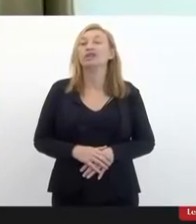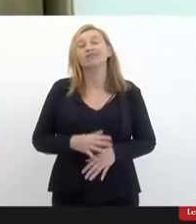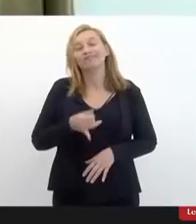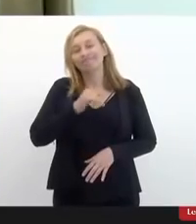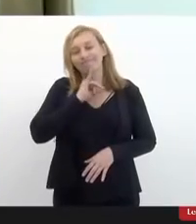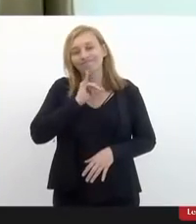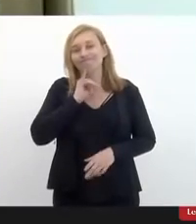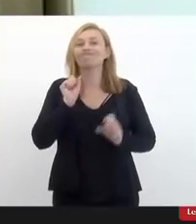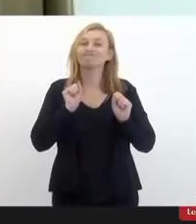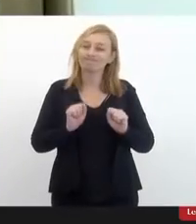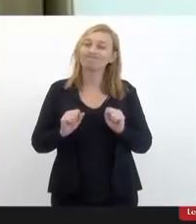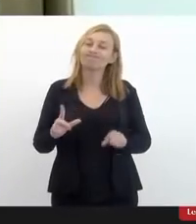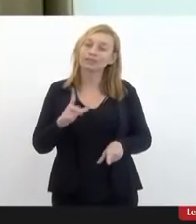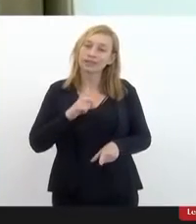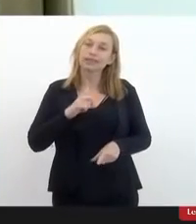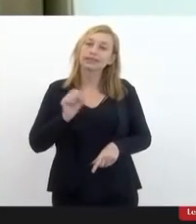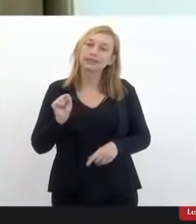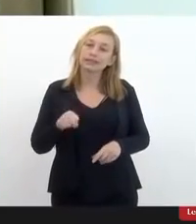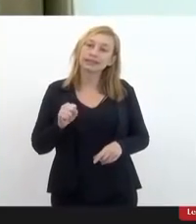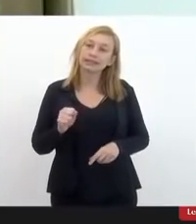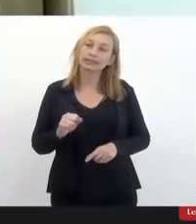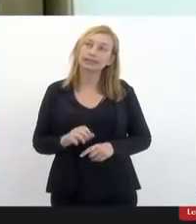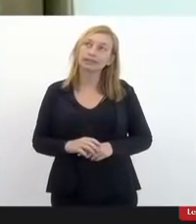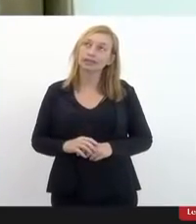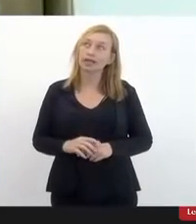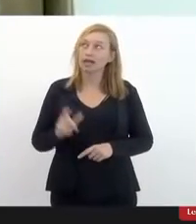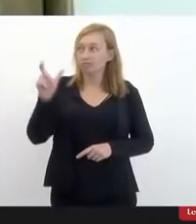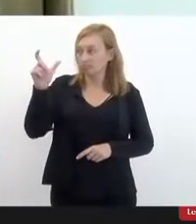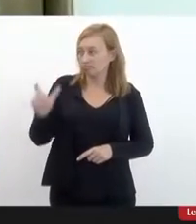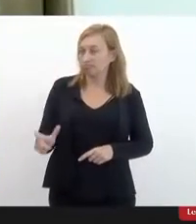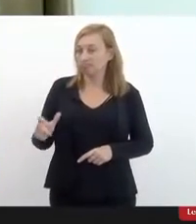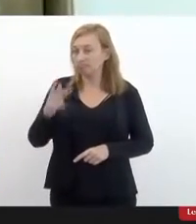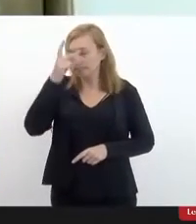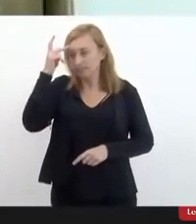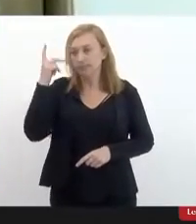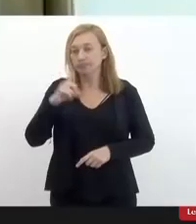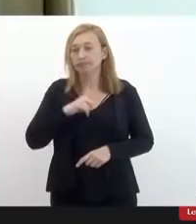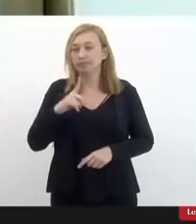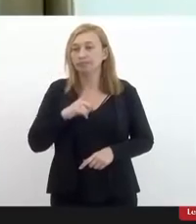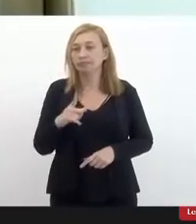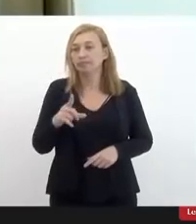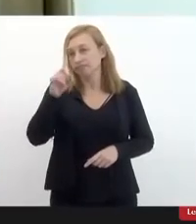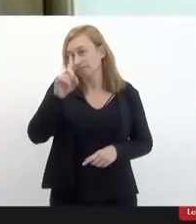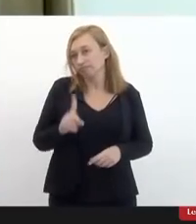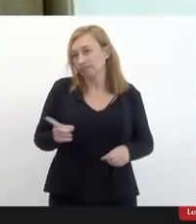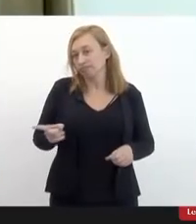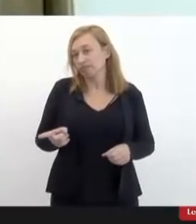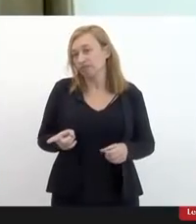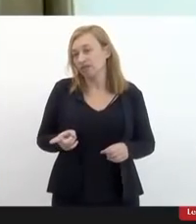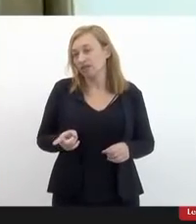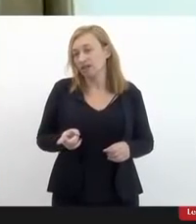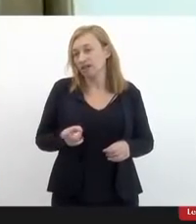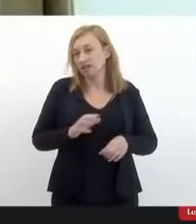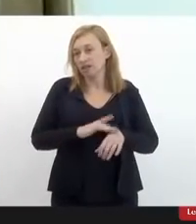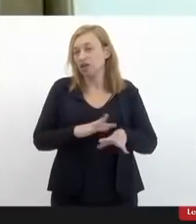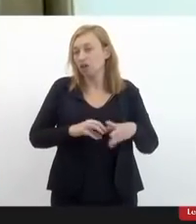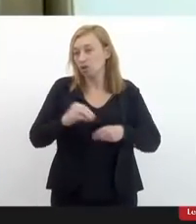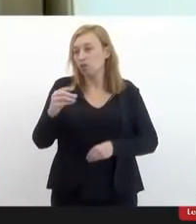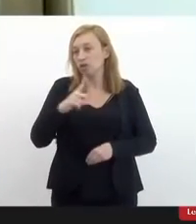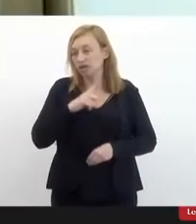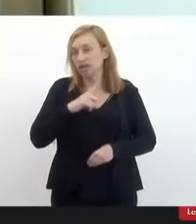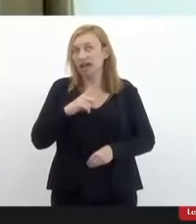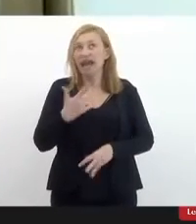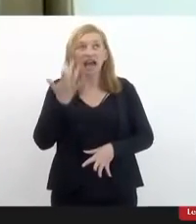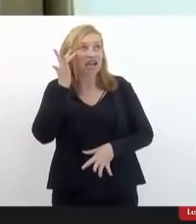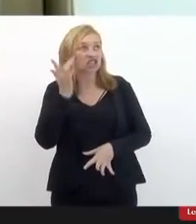a gente pode ter aquela pessoa que tem uma deficiência temporária achando que ela tem direito